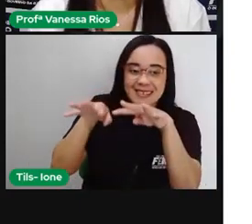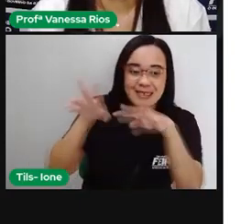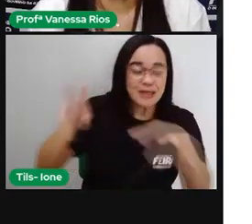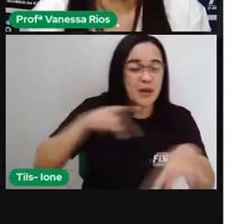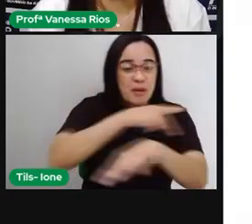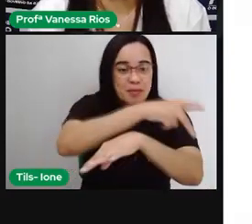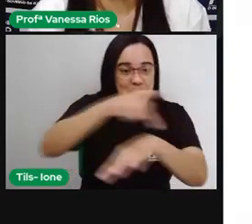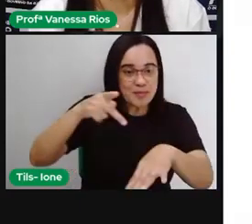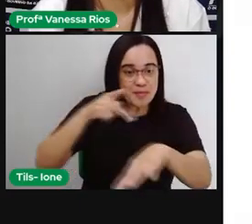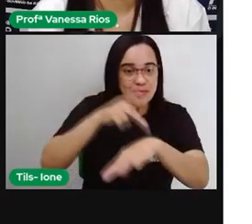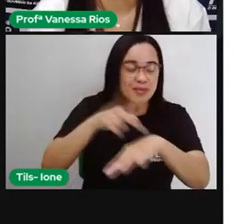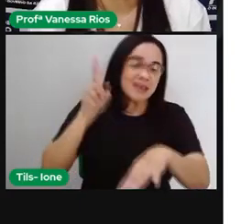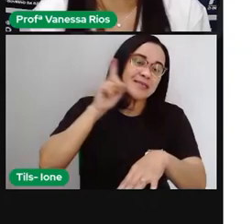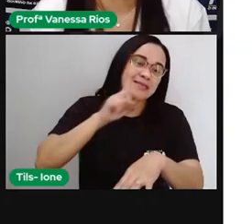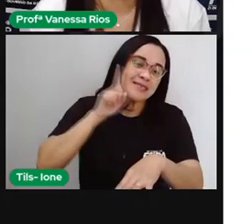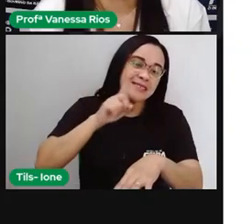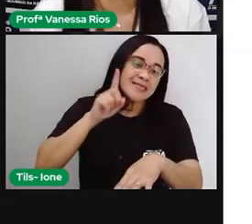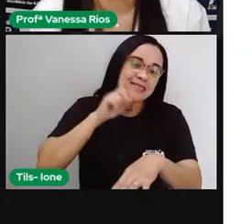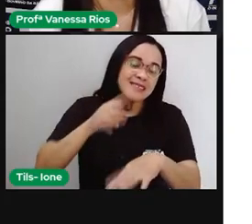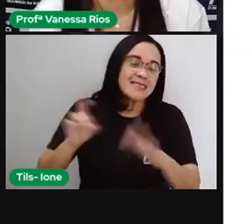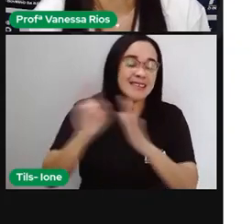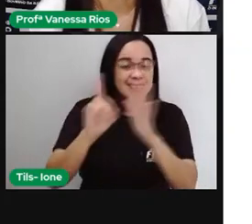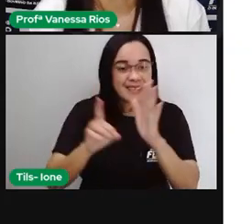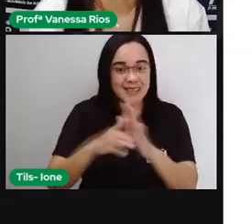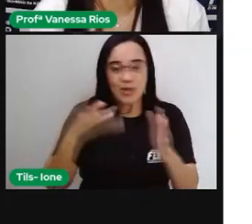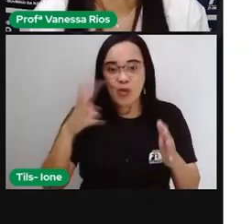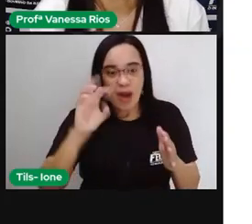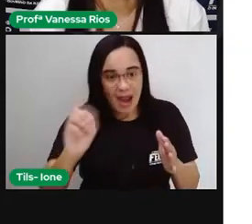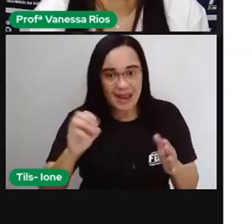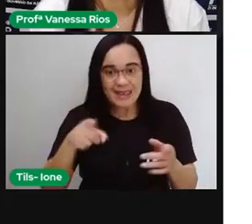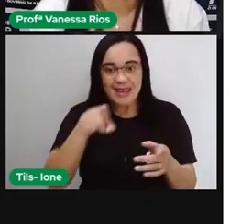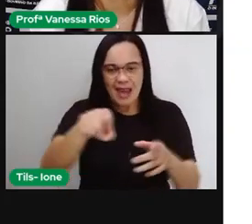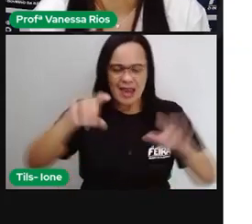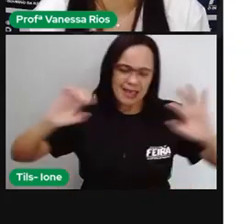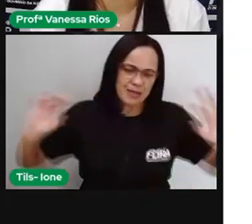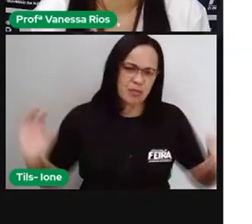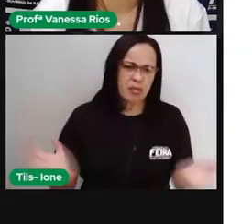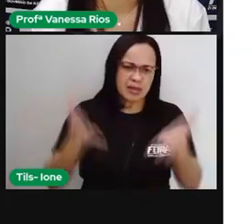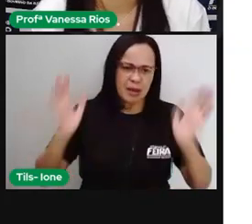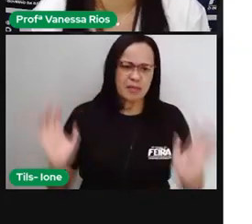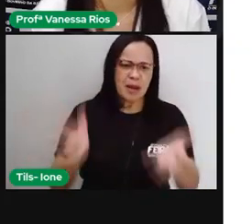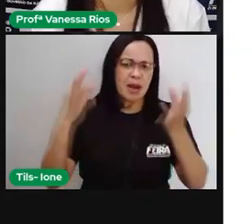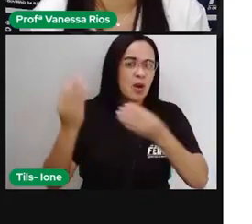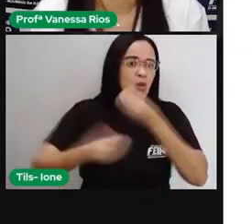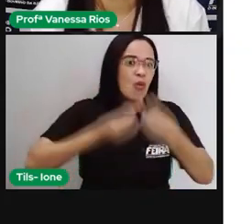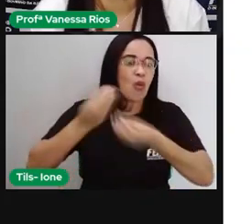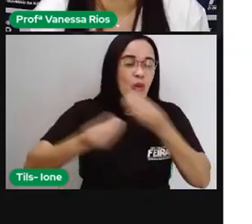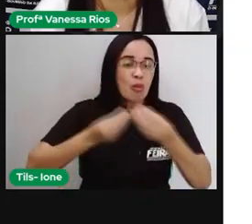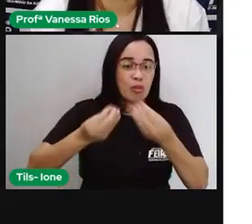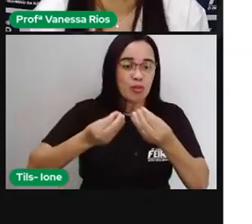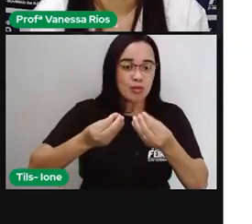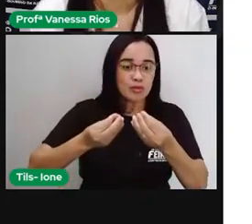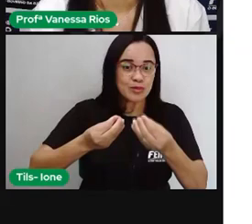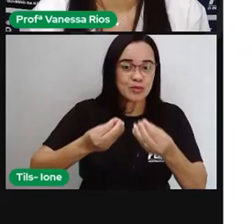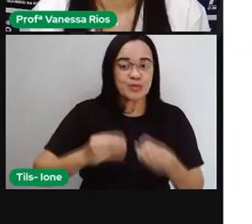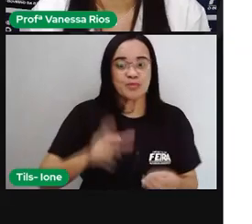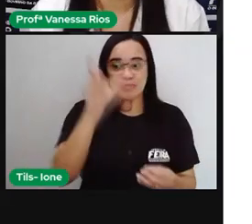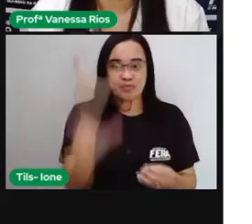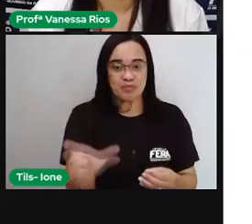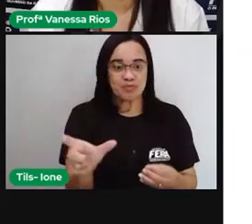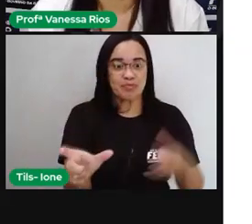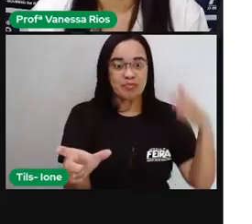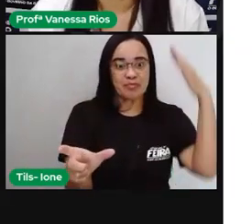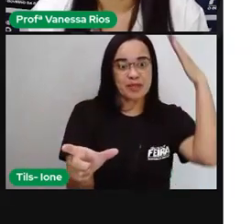década de 40, como um grande artista. E aí os jovens pintores entram em contato com o trabalho do catalão e